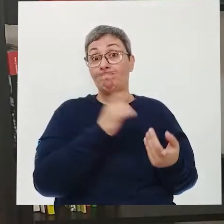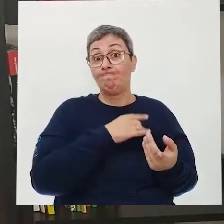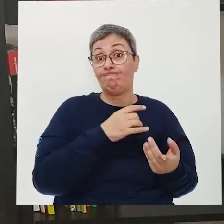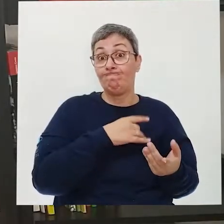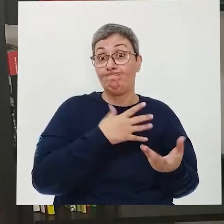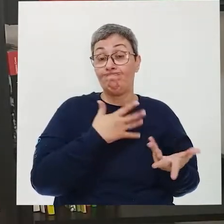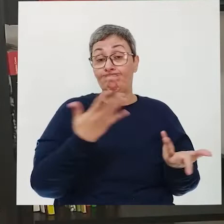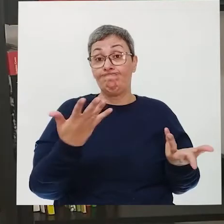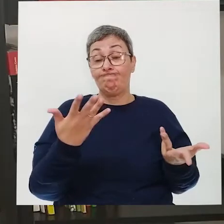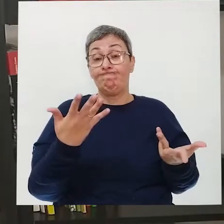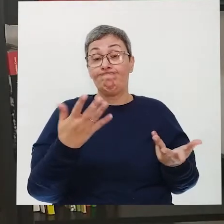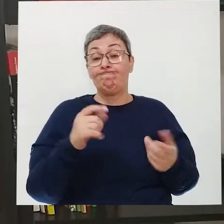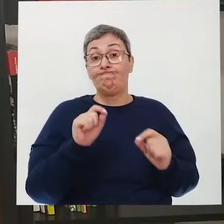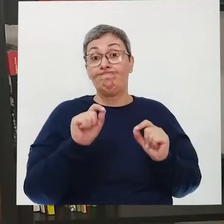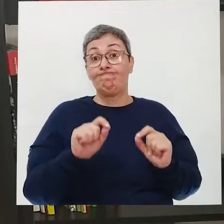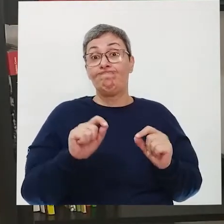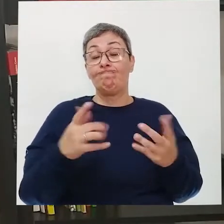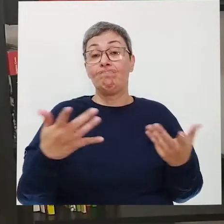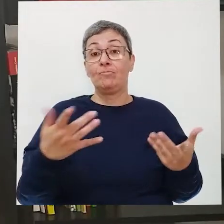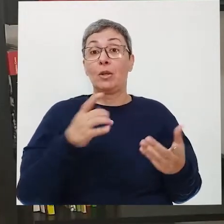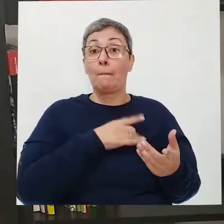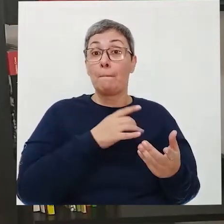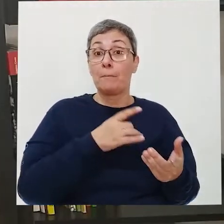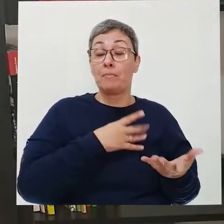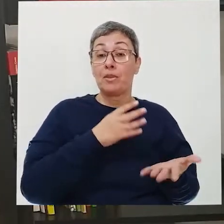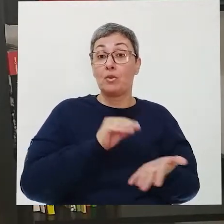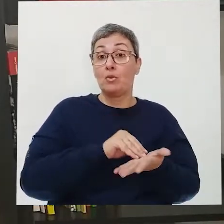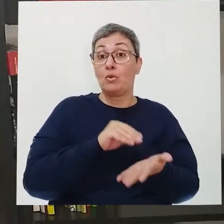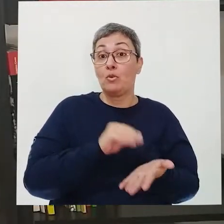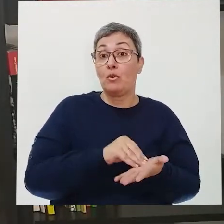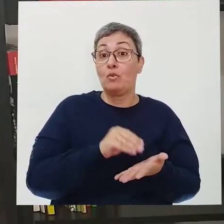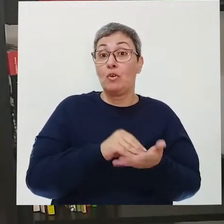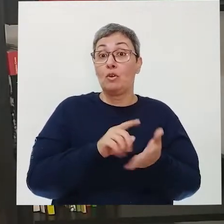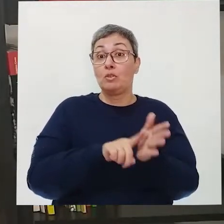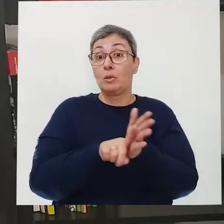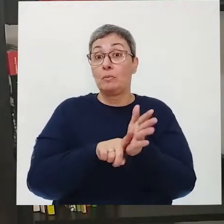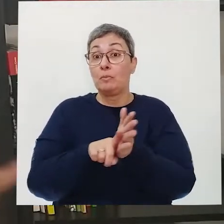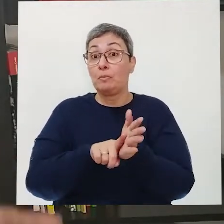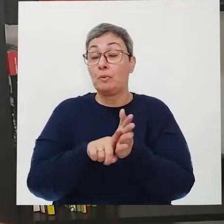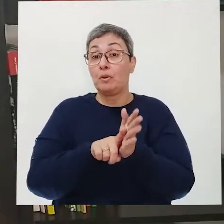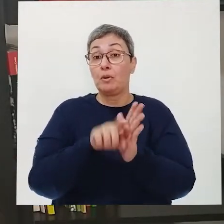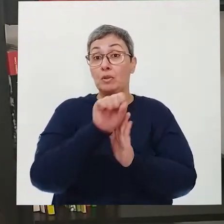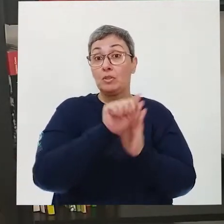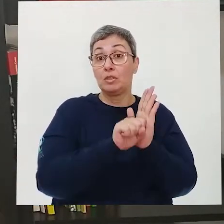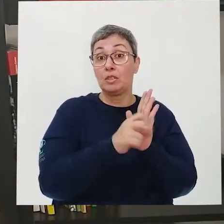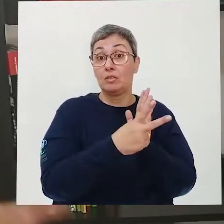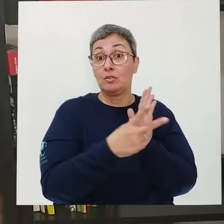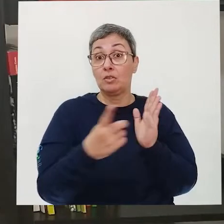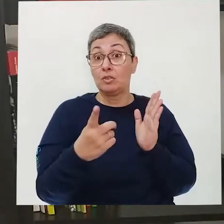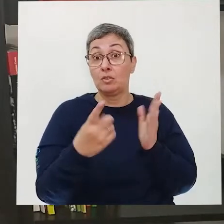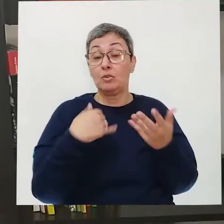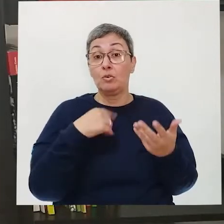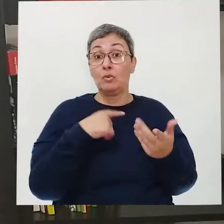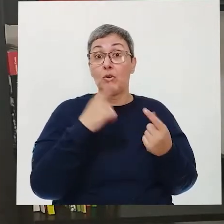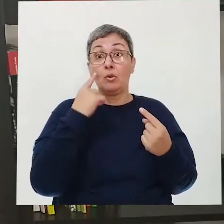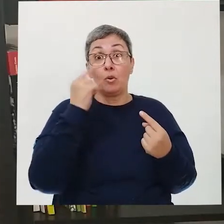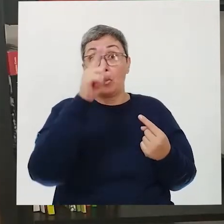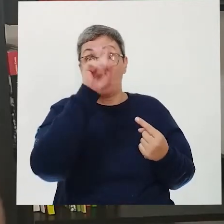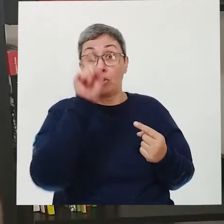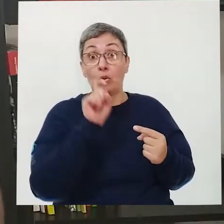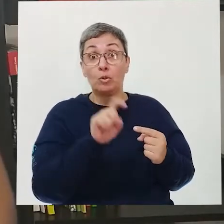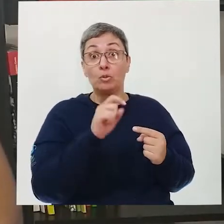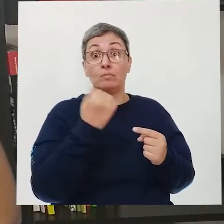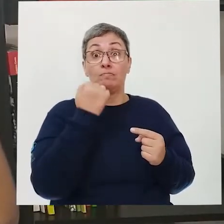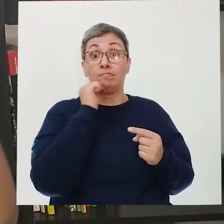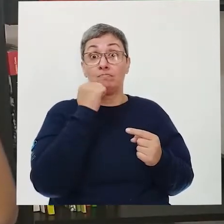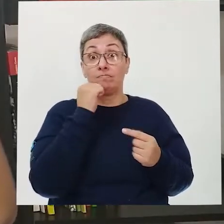medo na gente, não é? Nós temos medo da falta de pesquisa em pleno século XXI. Enfrentamos a dúvida pela